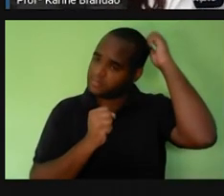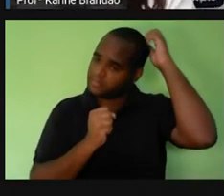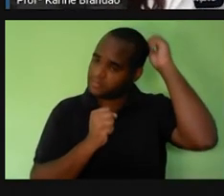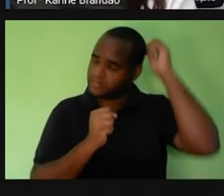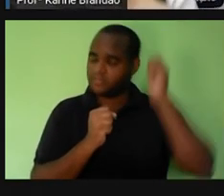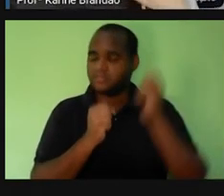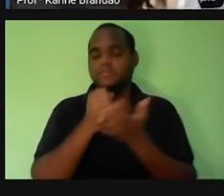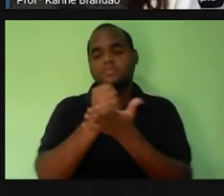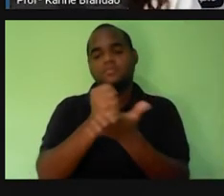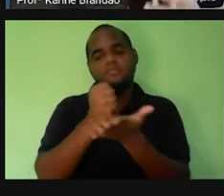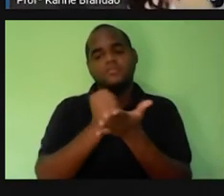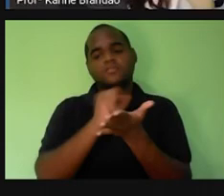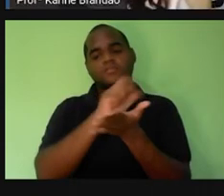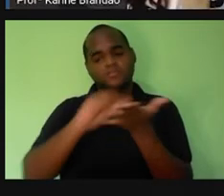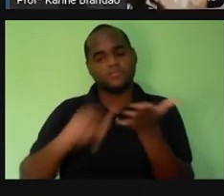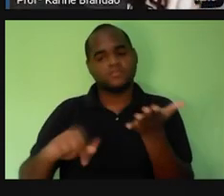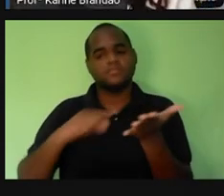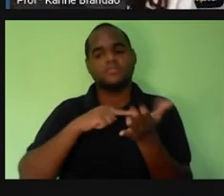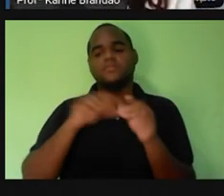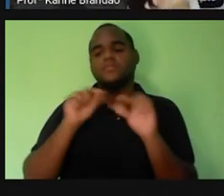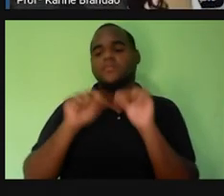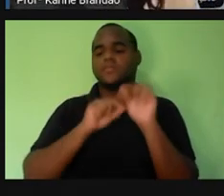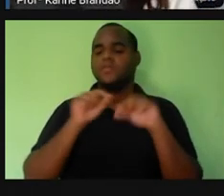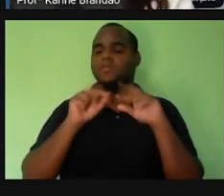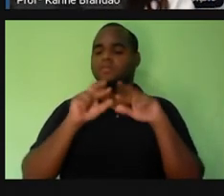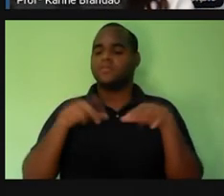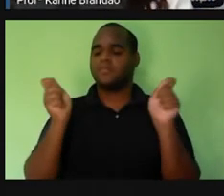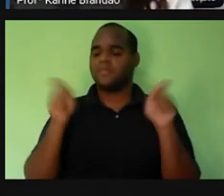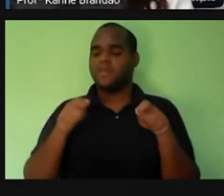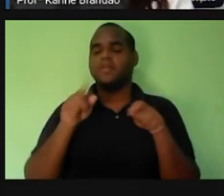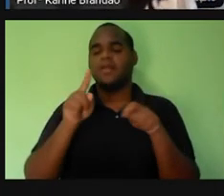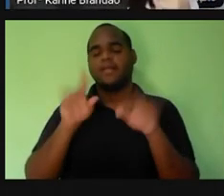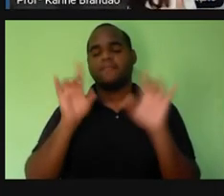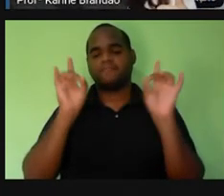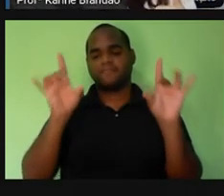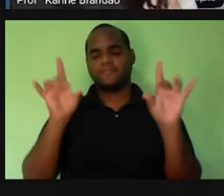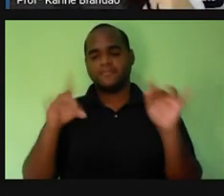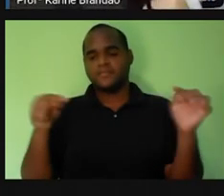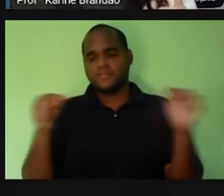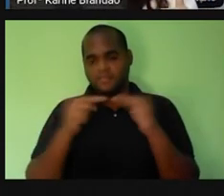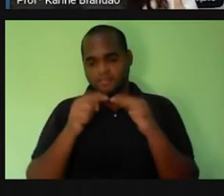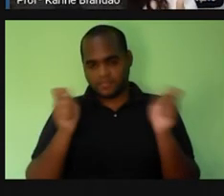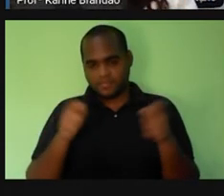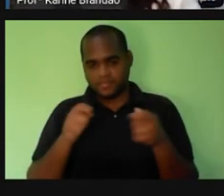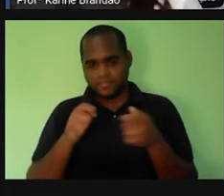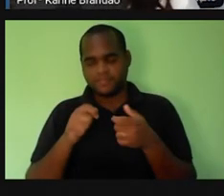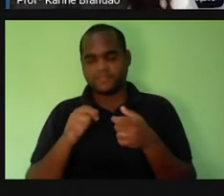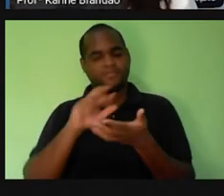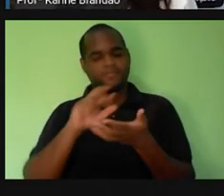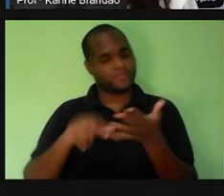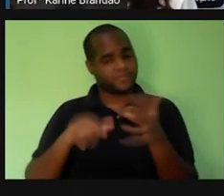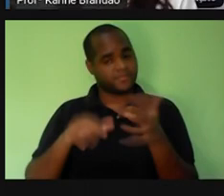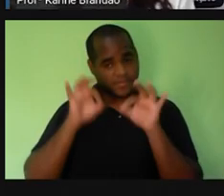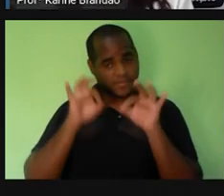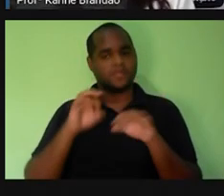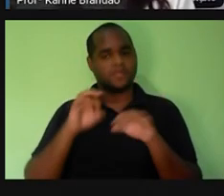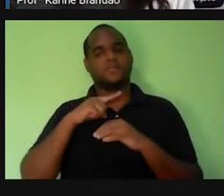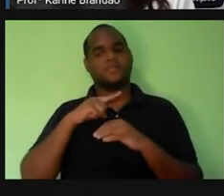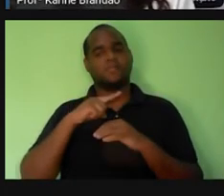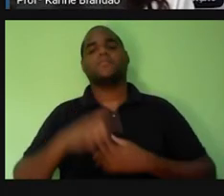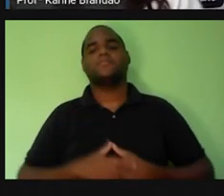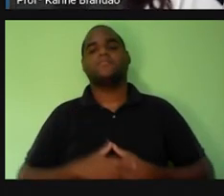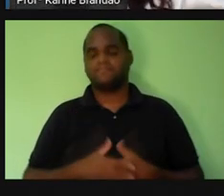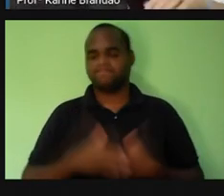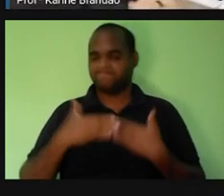e depois, esse órgão, ele vai ter uma função também específica. Tranquilo? Tudo certinho? Vamos